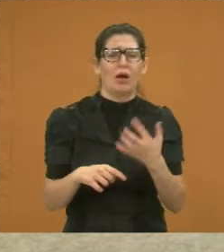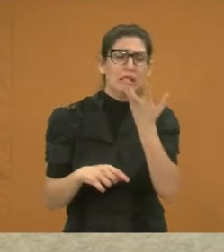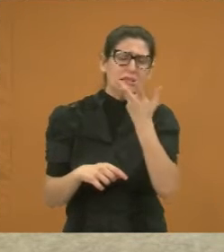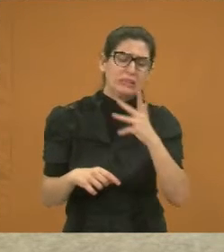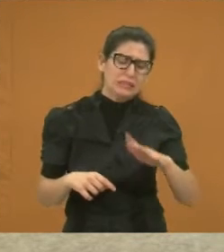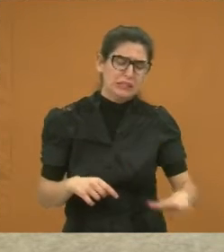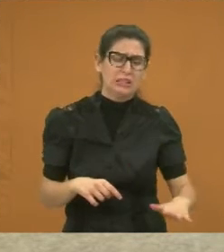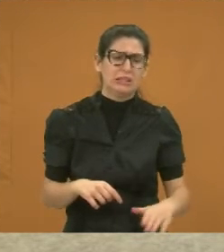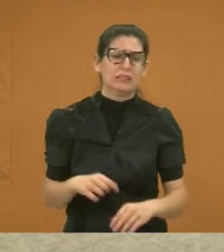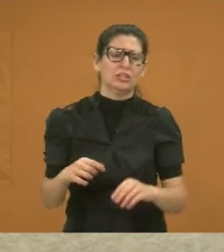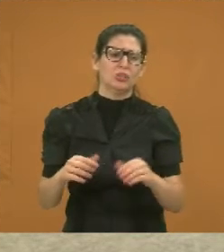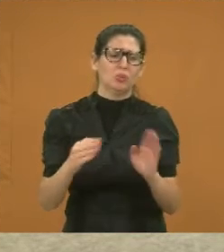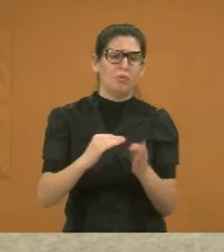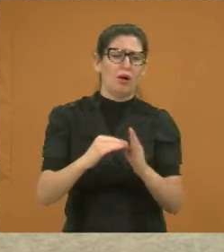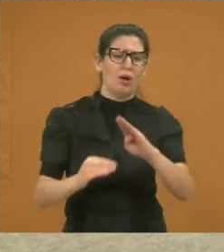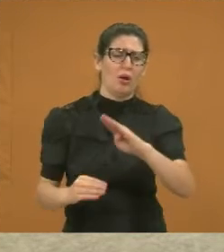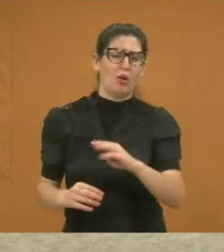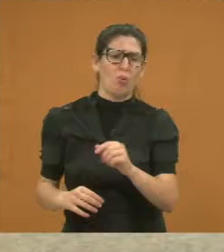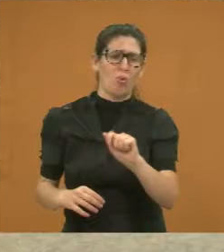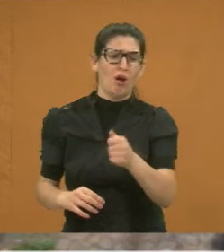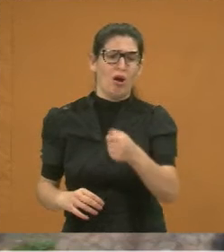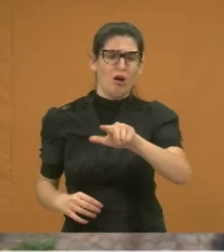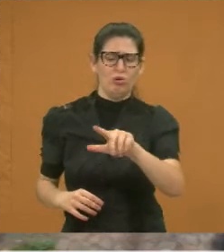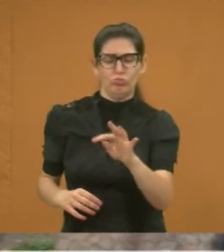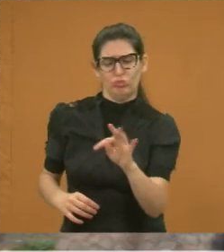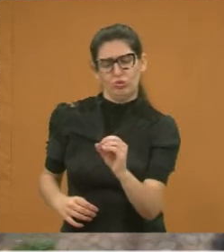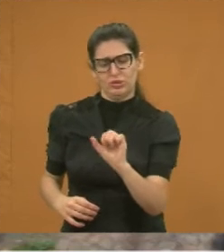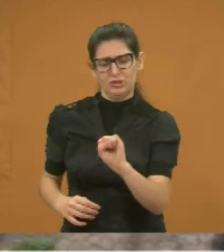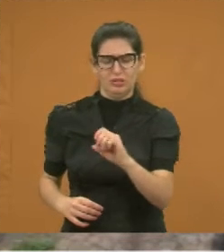Santana 2. A foto 12.